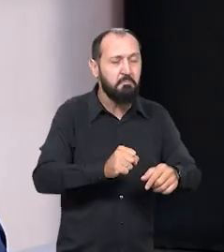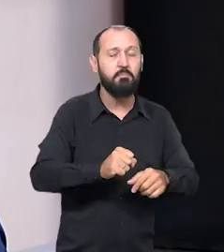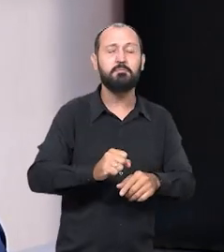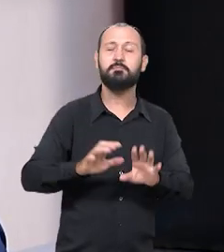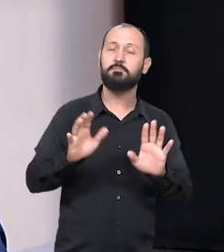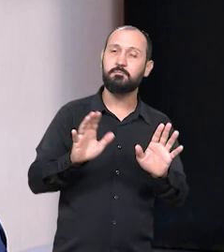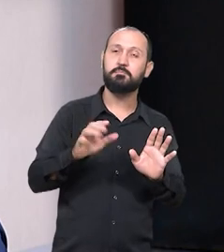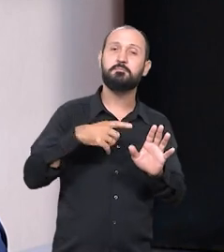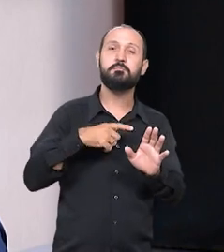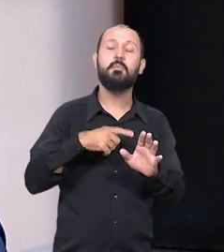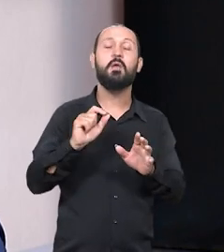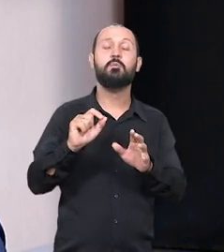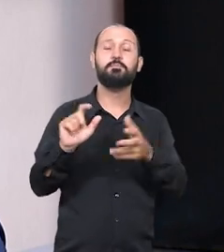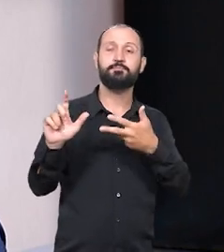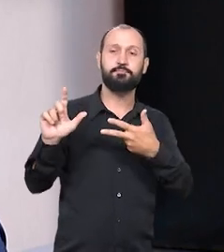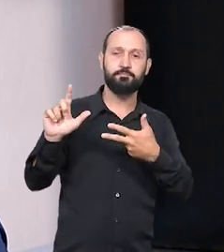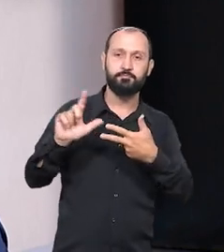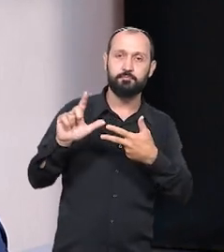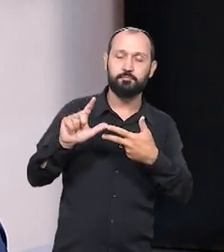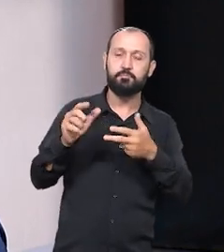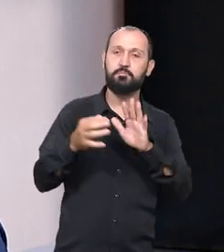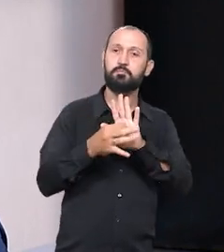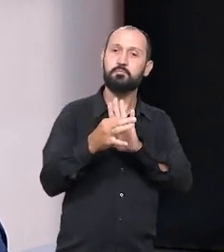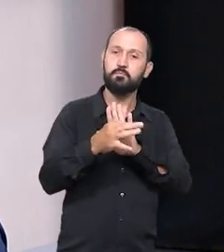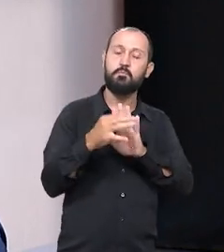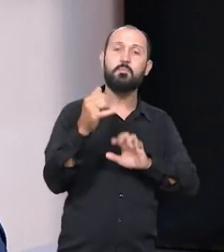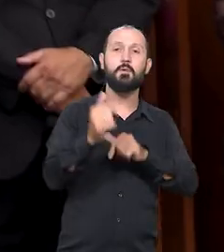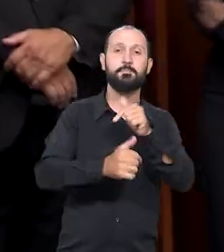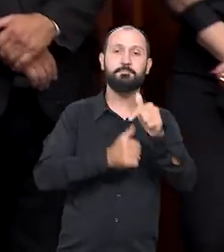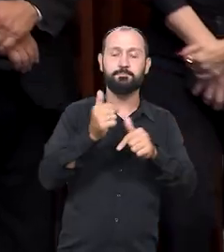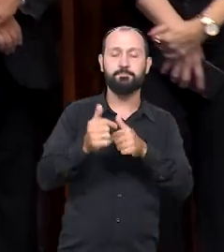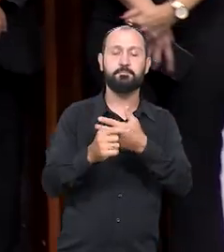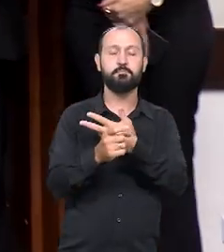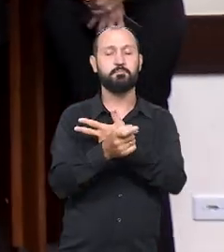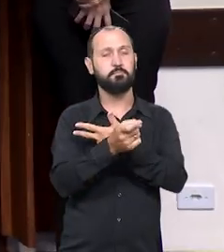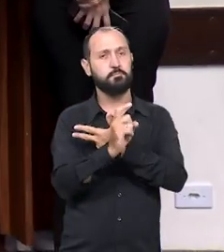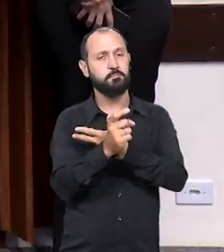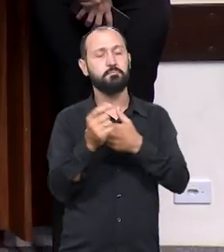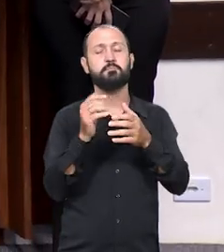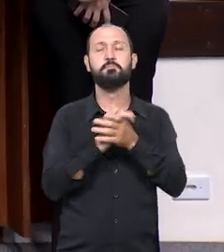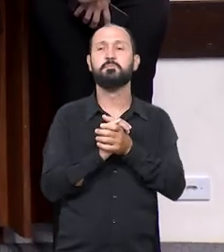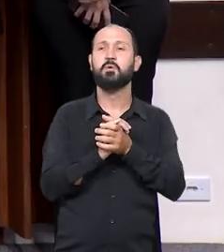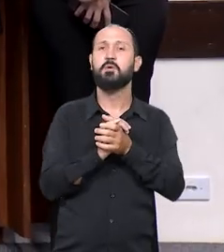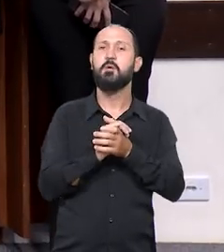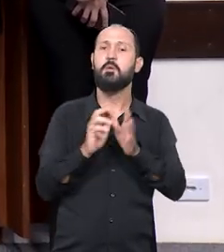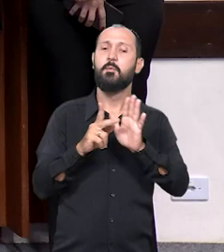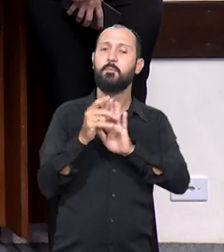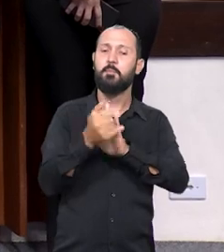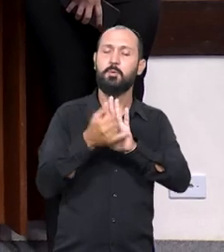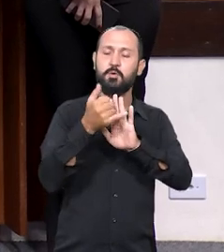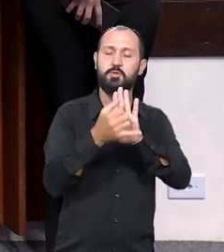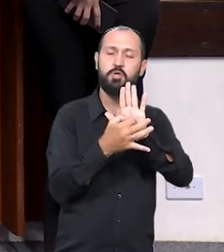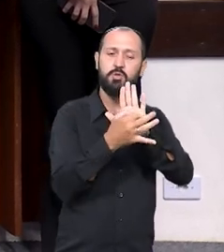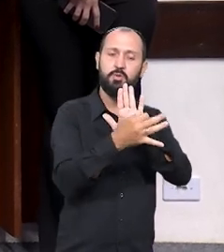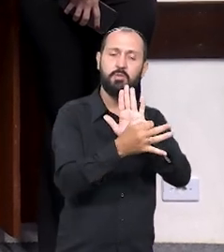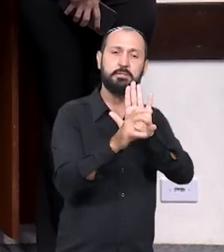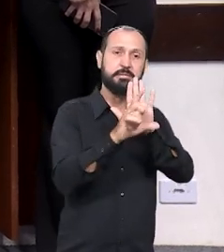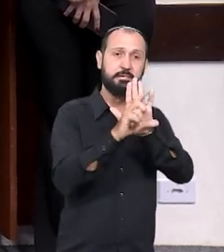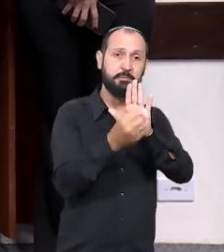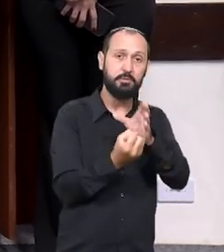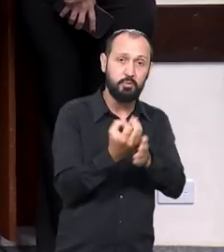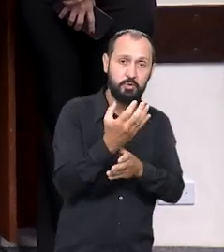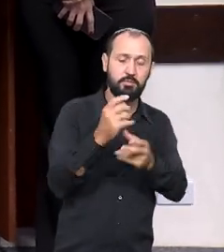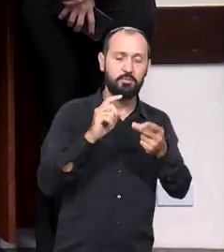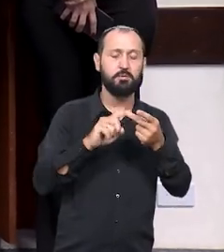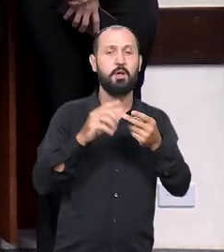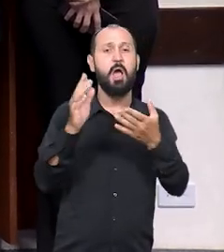aqui é o poder legislativo. A gente indica muitos trabalhos para o poder executivo, a gente apresenta projetos de leis, a gente consegue muitas vezes tentar barrar